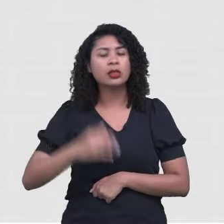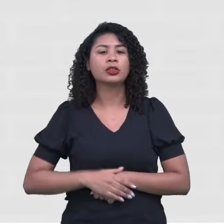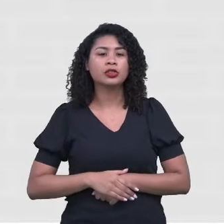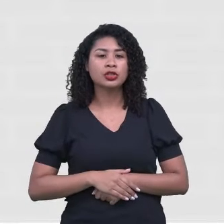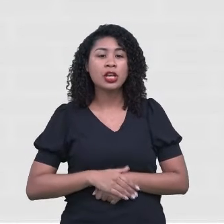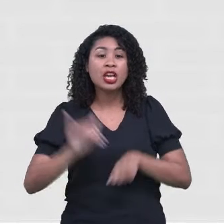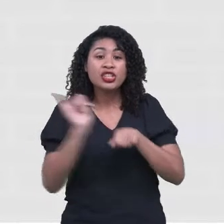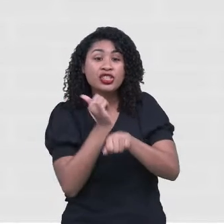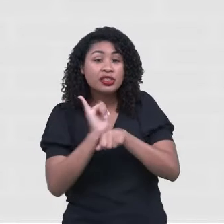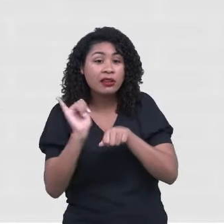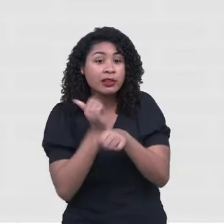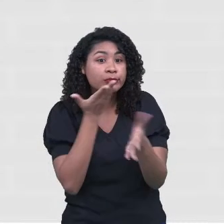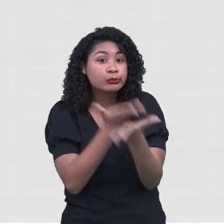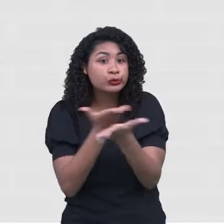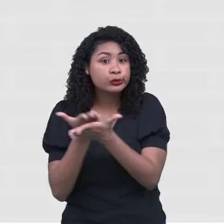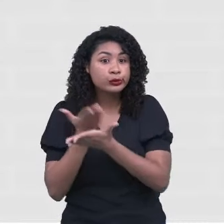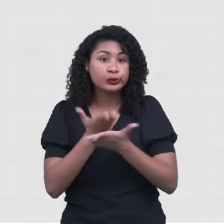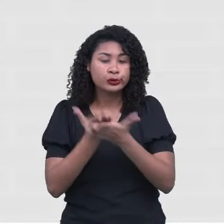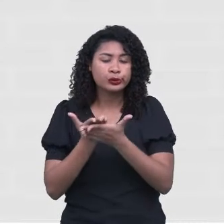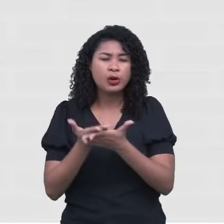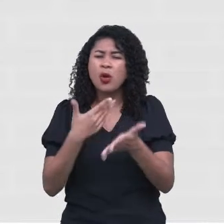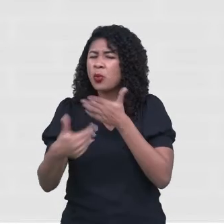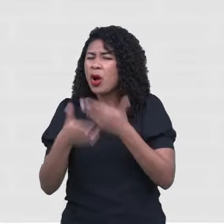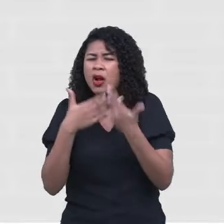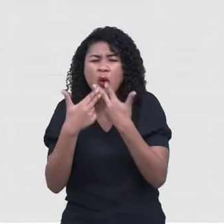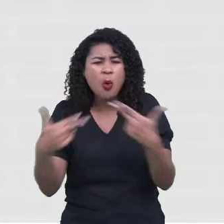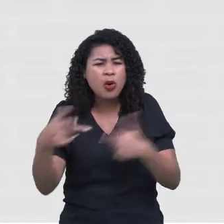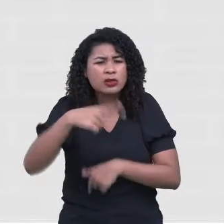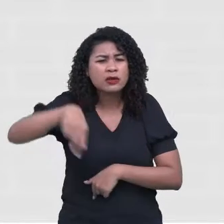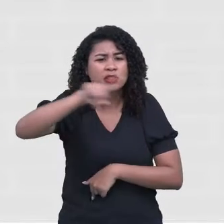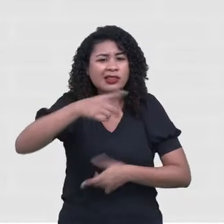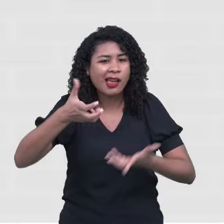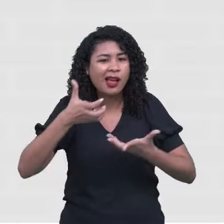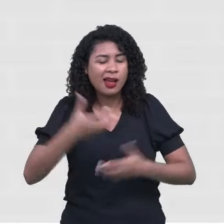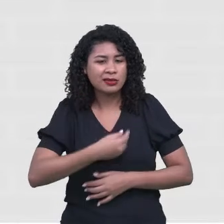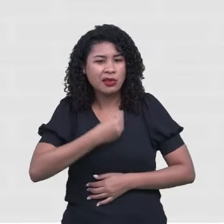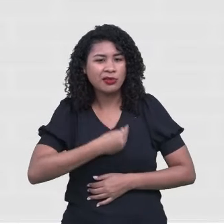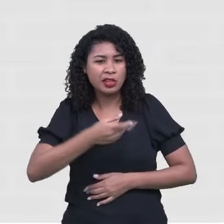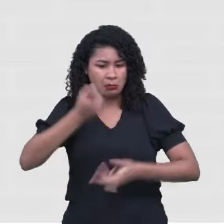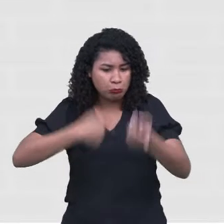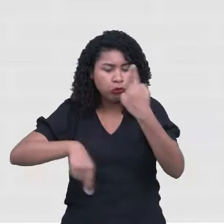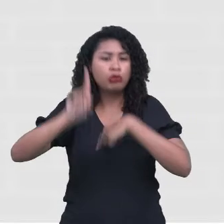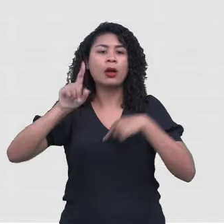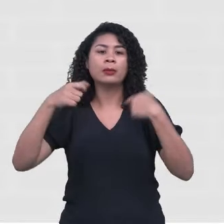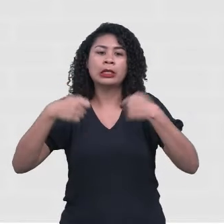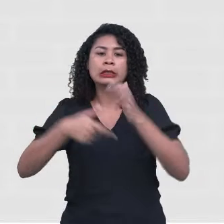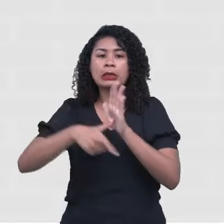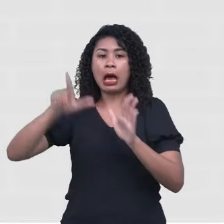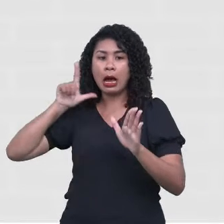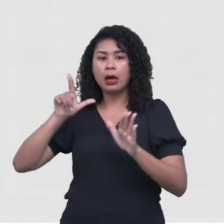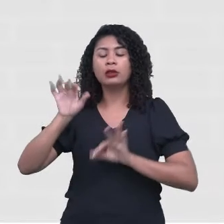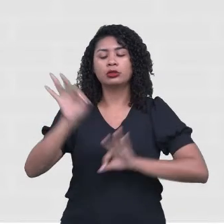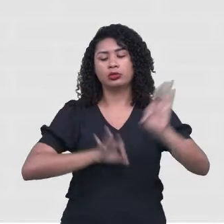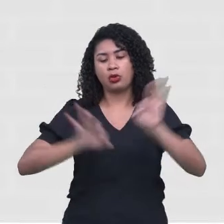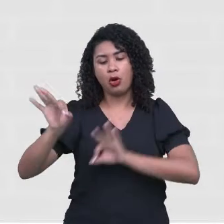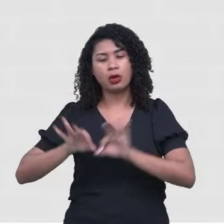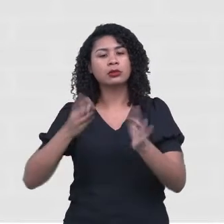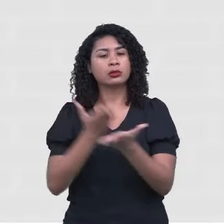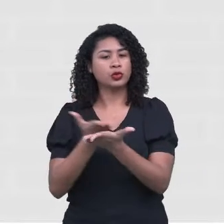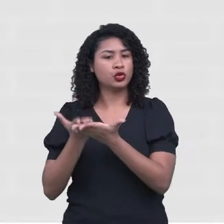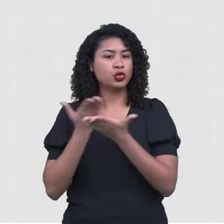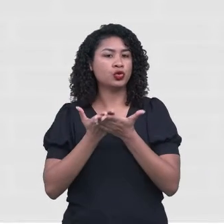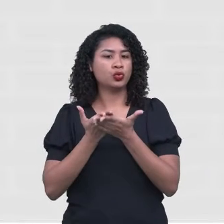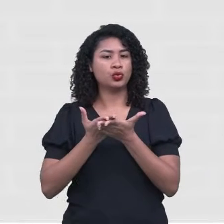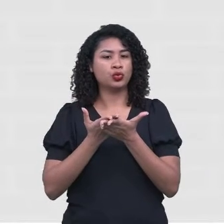coisa que você vai desenvolver na sua vida, você tem que ter um método de estudo. As lojas,